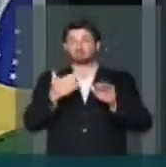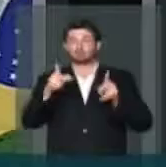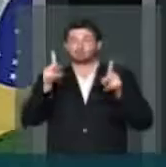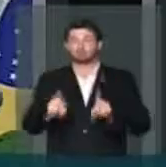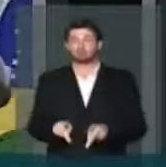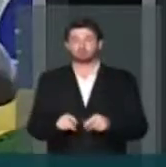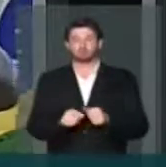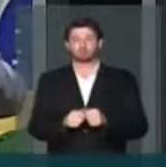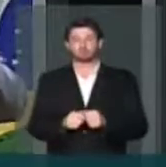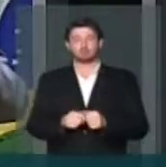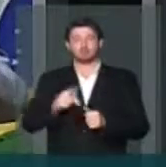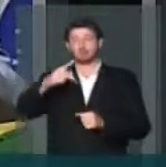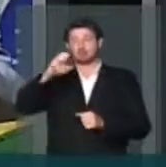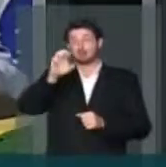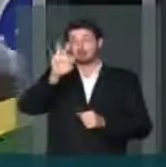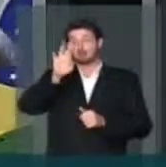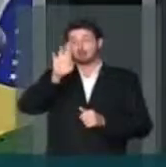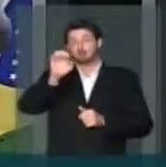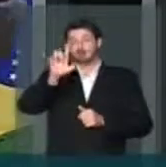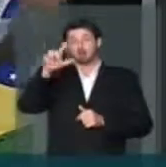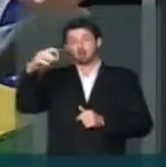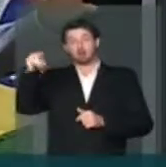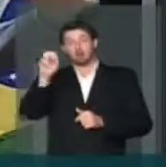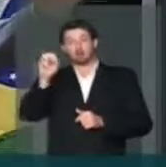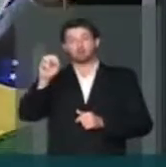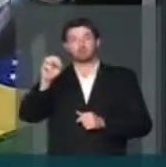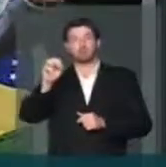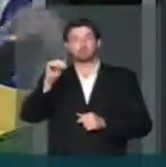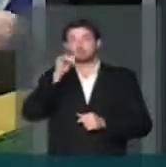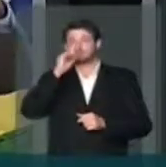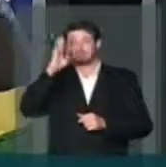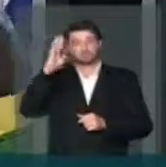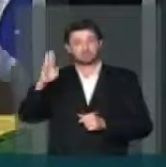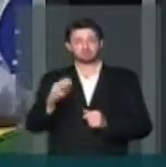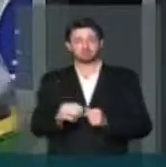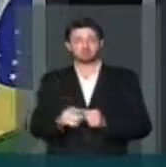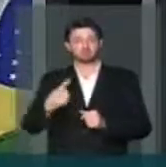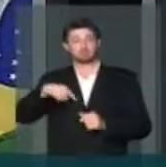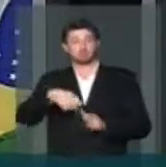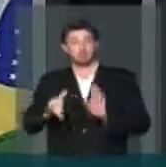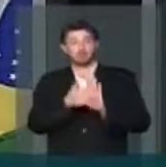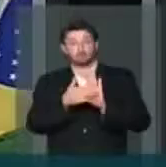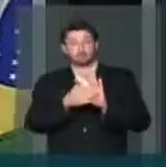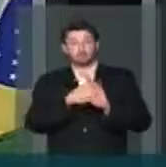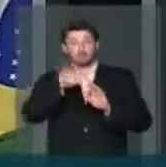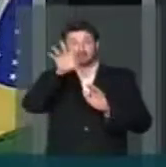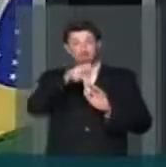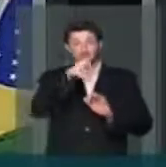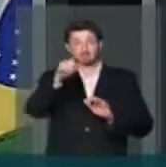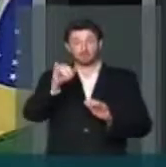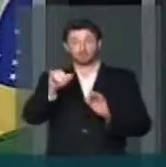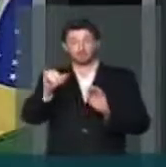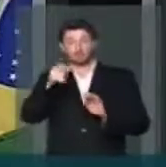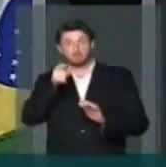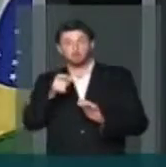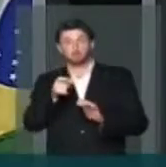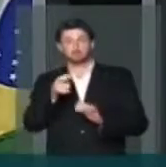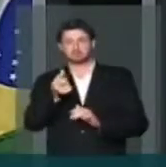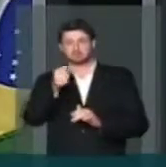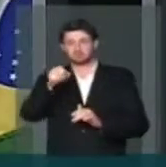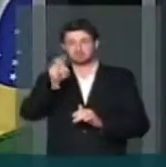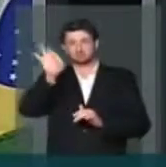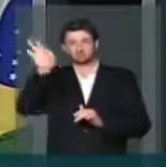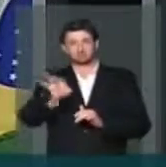brasileiro, o petrolão que está aí é o exemplo maior. E que se nós estamos propondo a correção da tabela de imposto de renda em 6